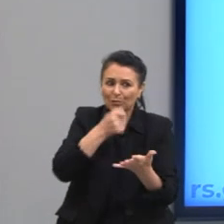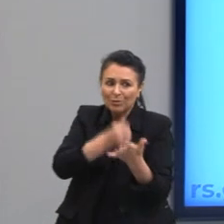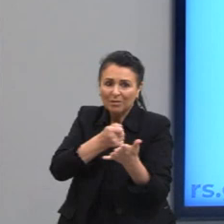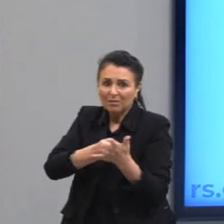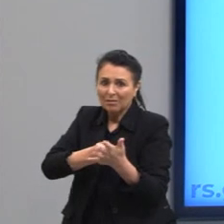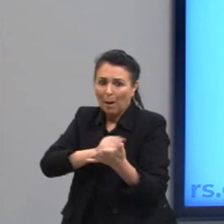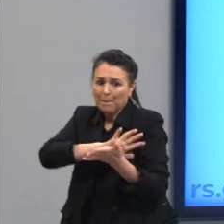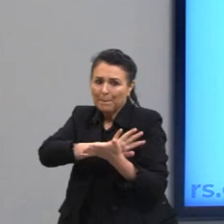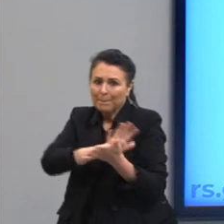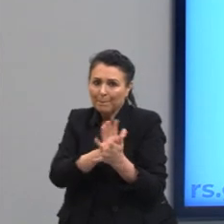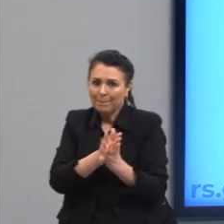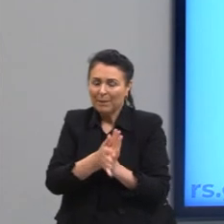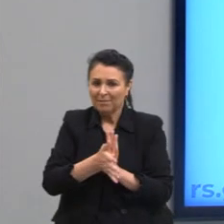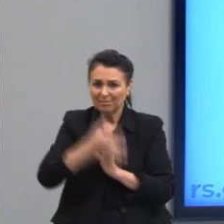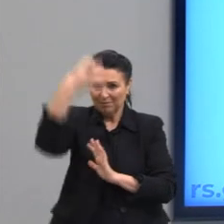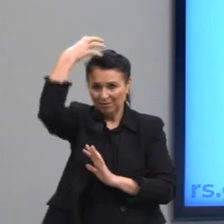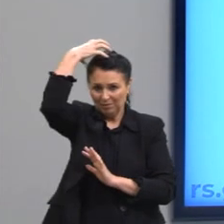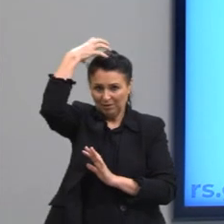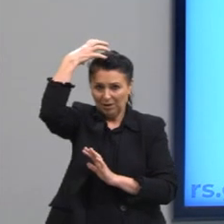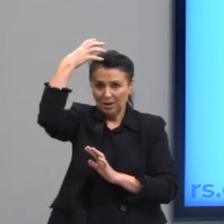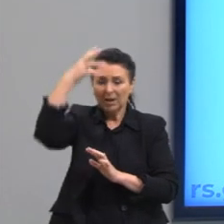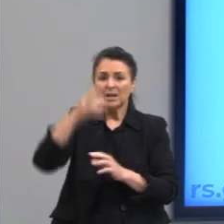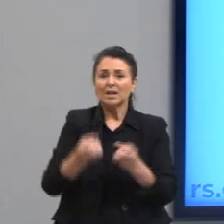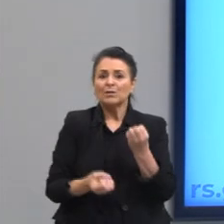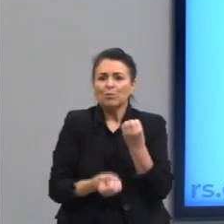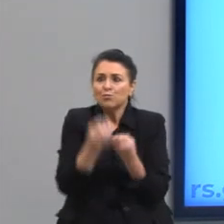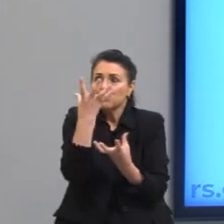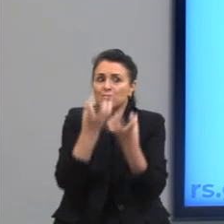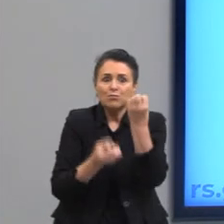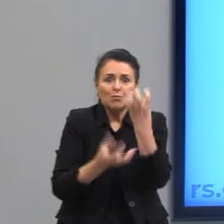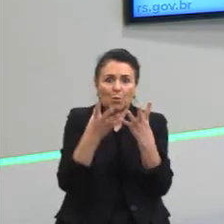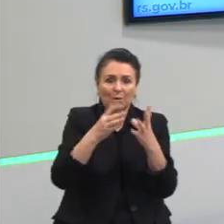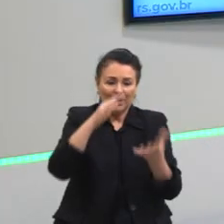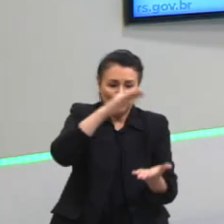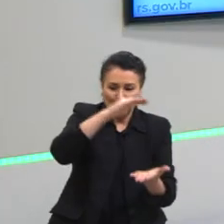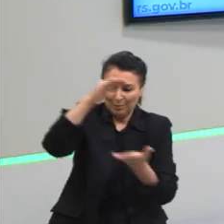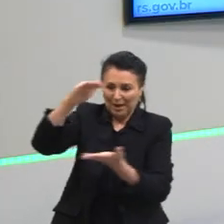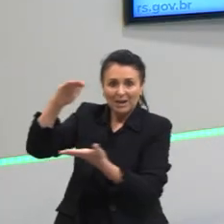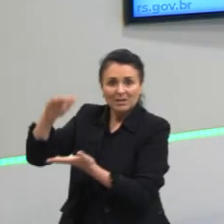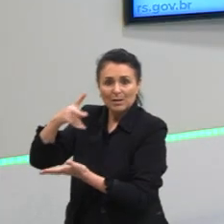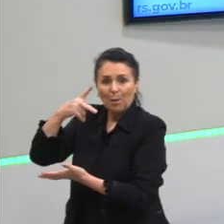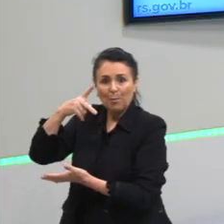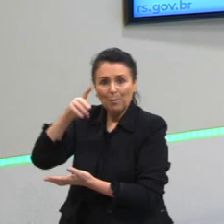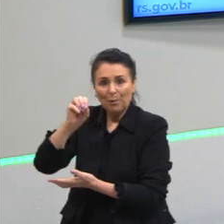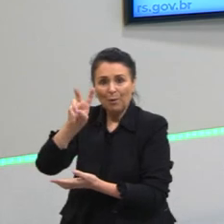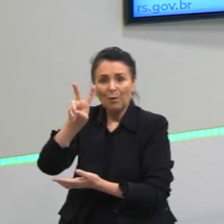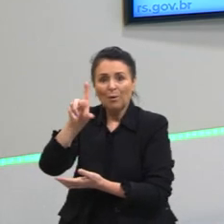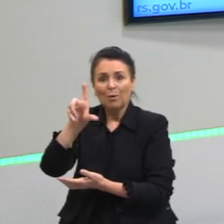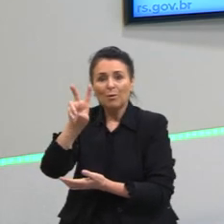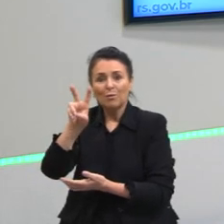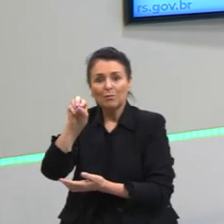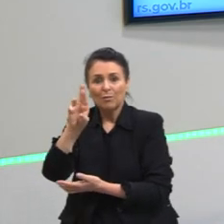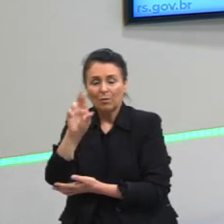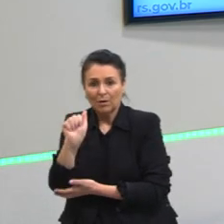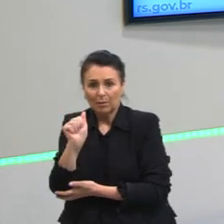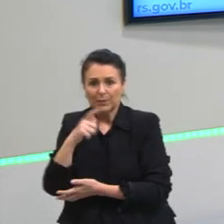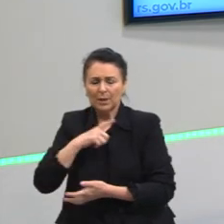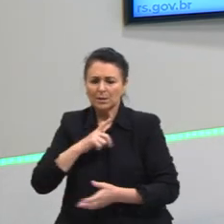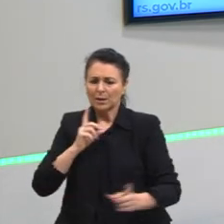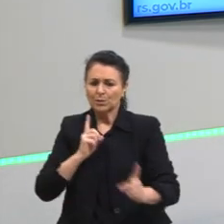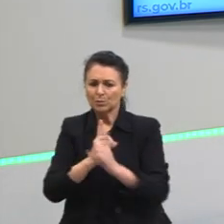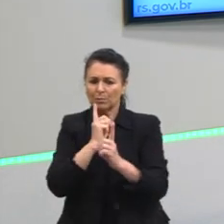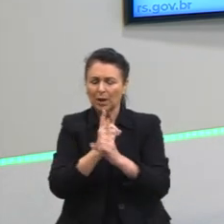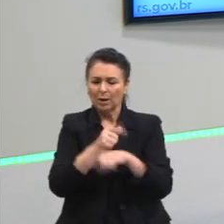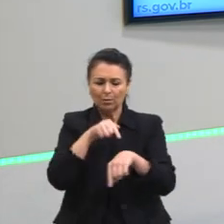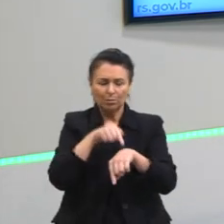explodir vários barris de pólvora embaixo de onde o rei ia estar naquele dia. Essa conspiração é descoberta na última